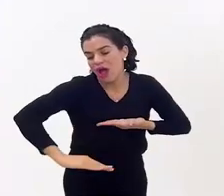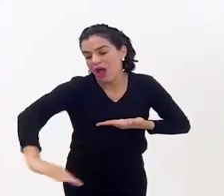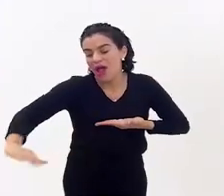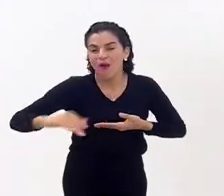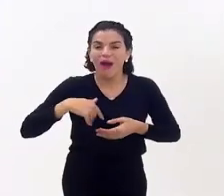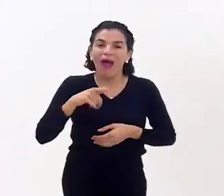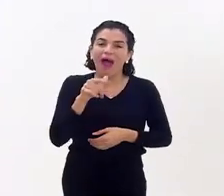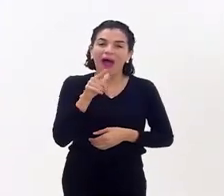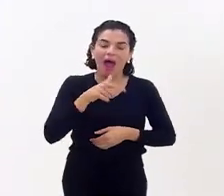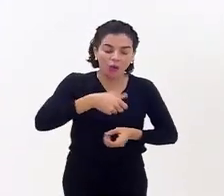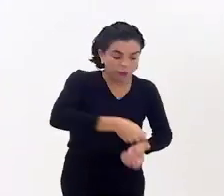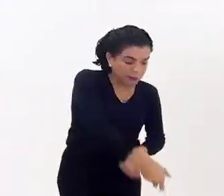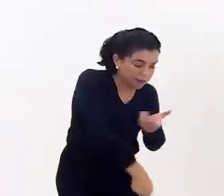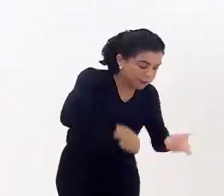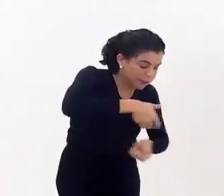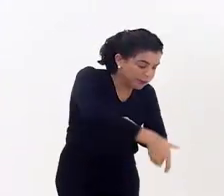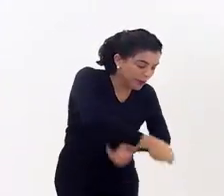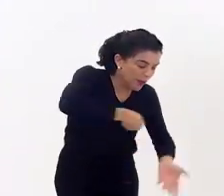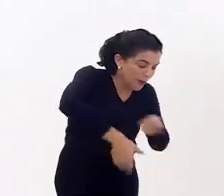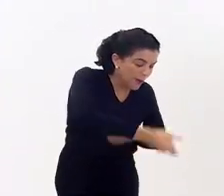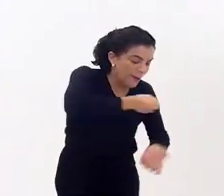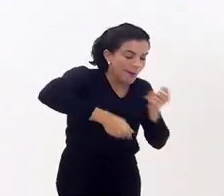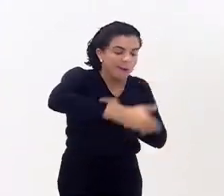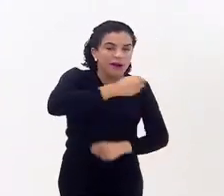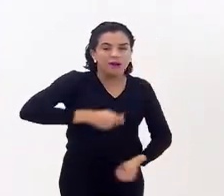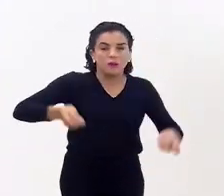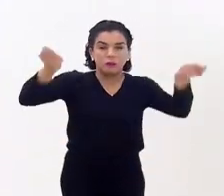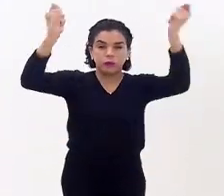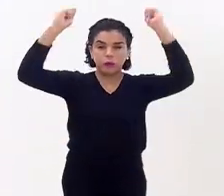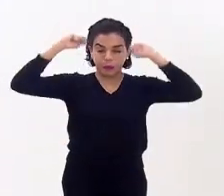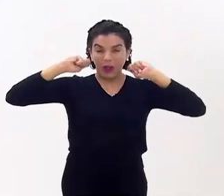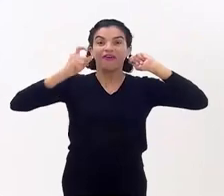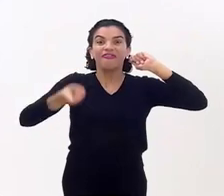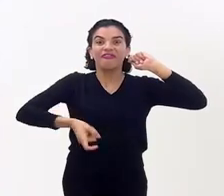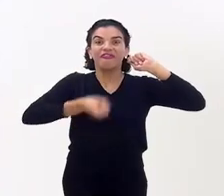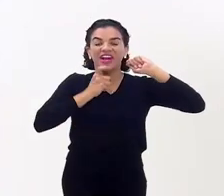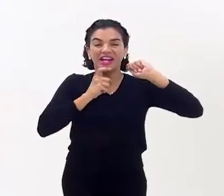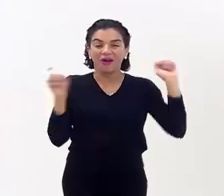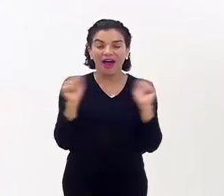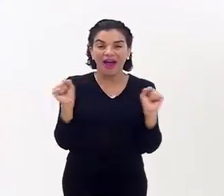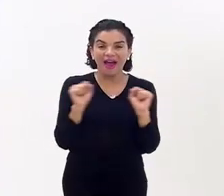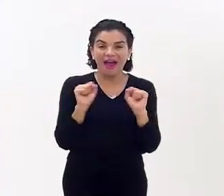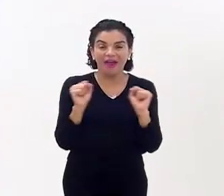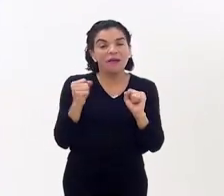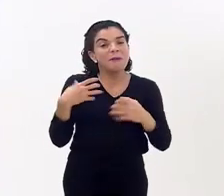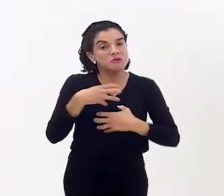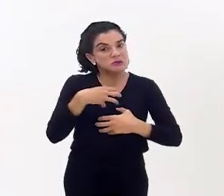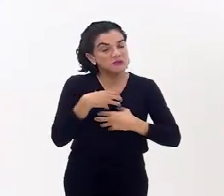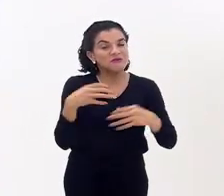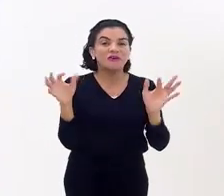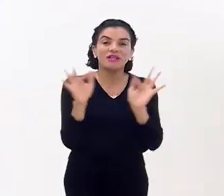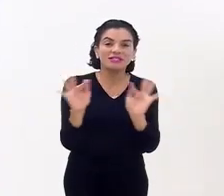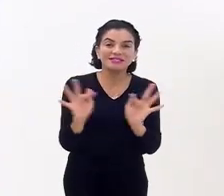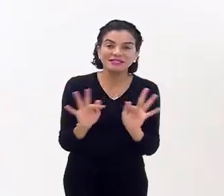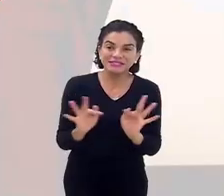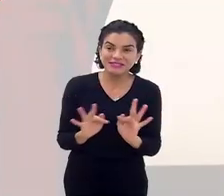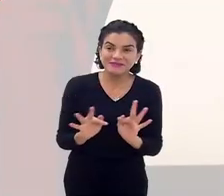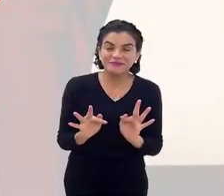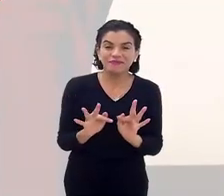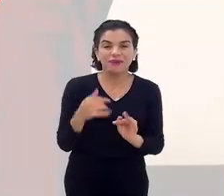ir pegar água no poço, tomar banho frio. E eu fiquei muito feliz,